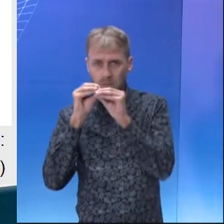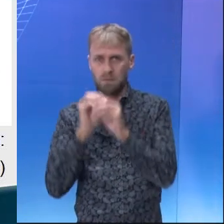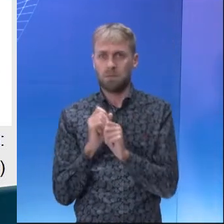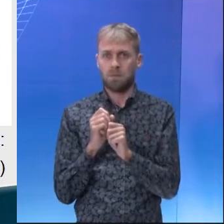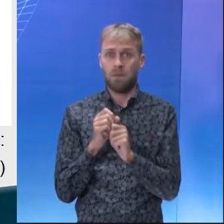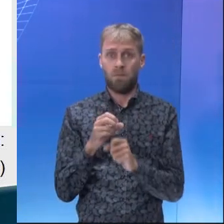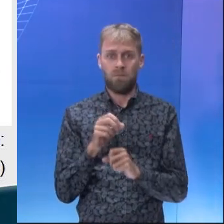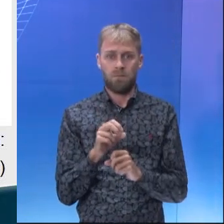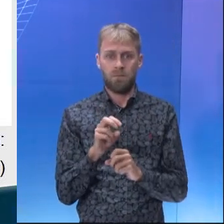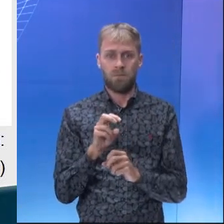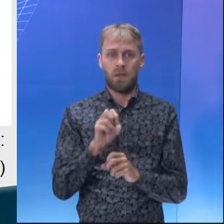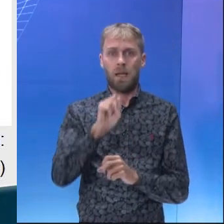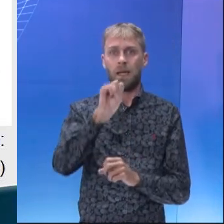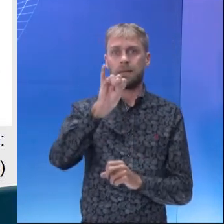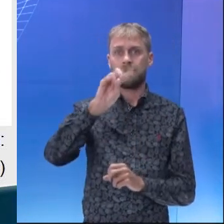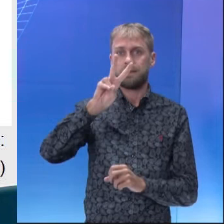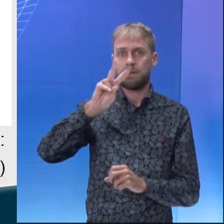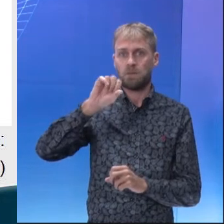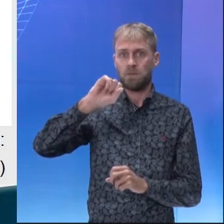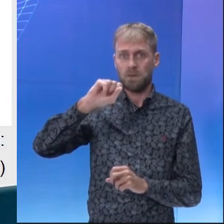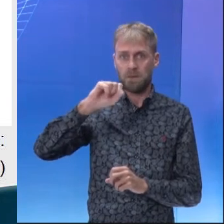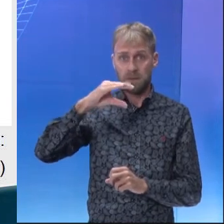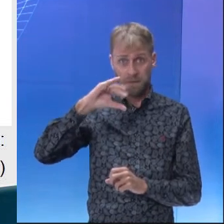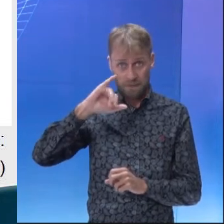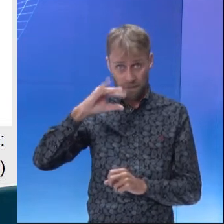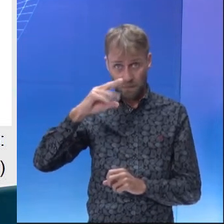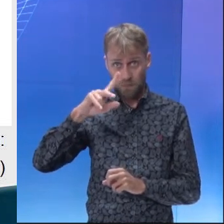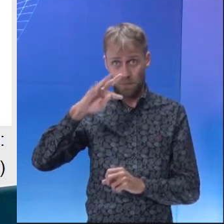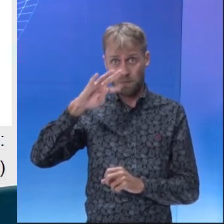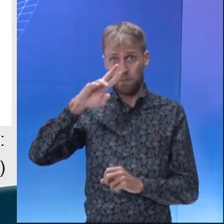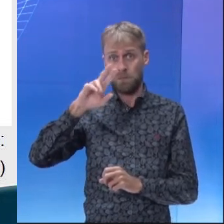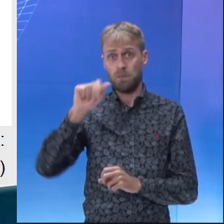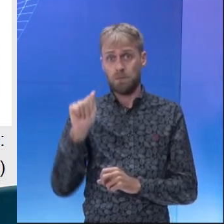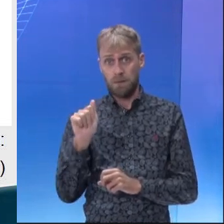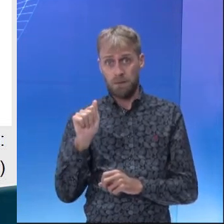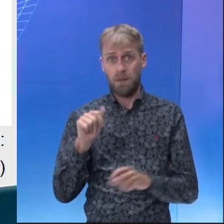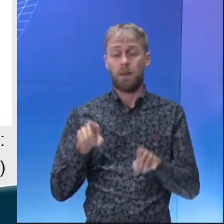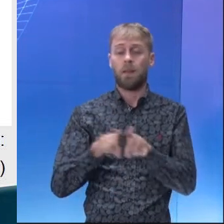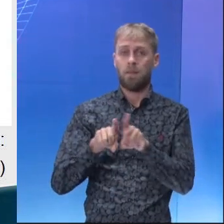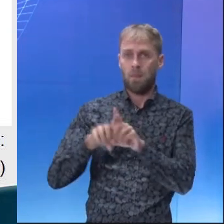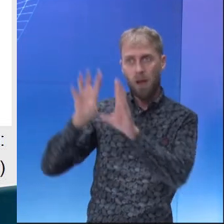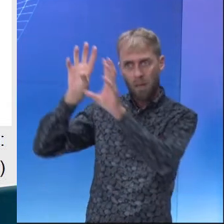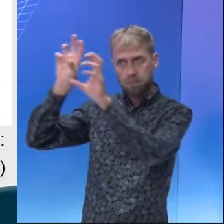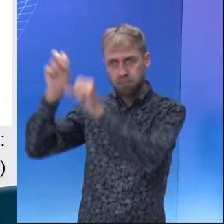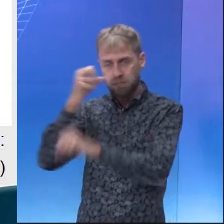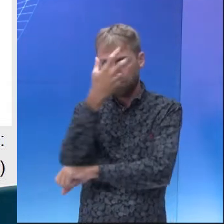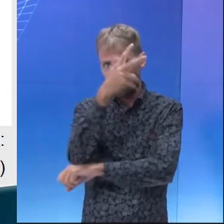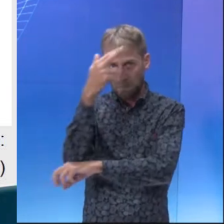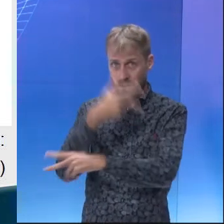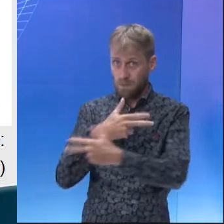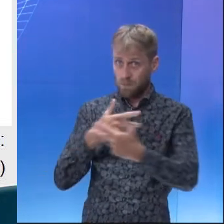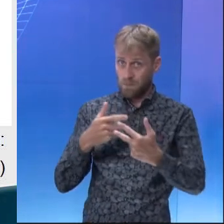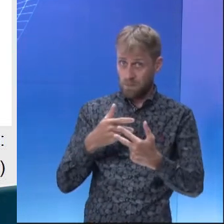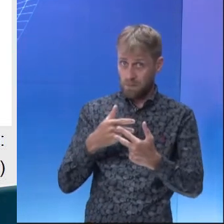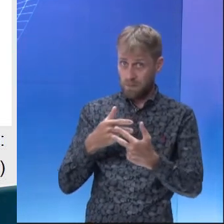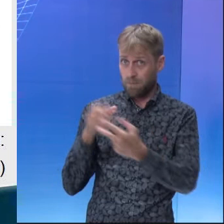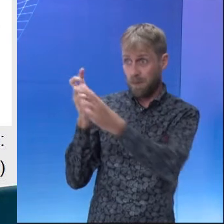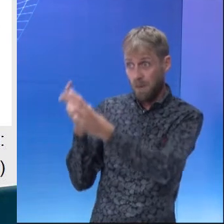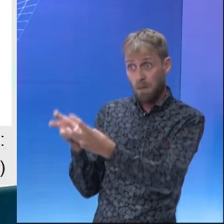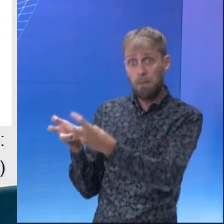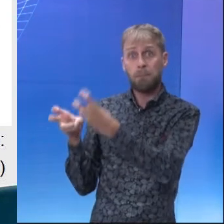Um se refere à silvicultura e outro ao extrativismo vegetal. Então vocês percebam,